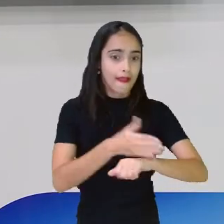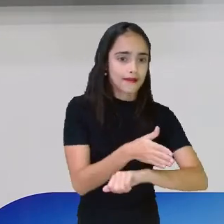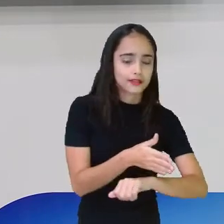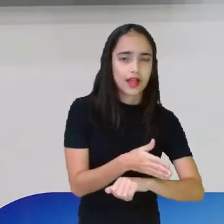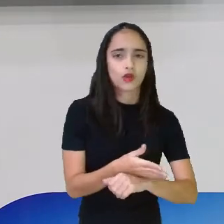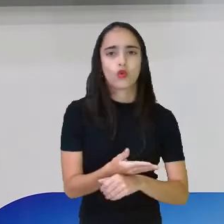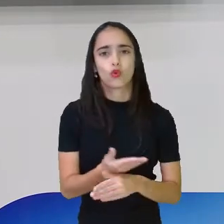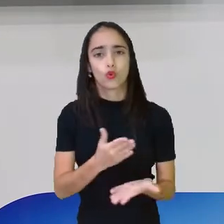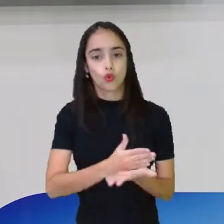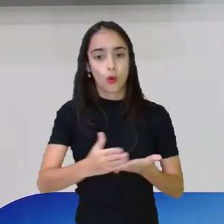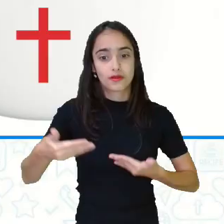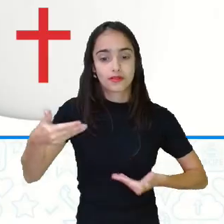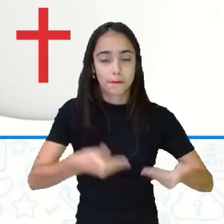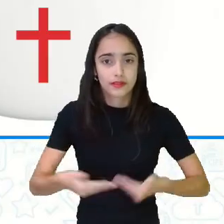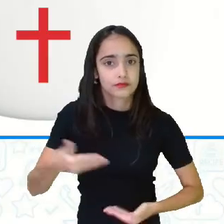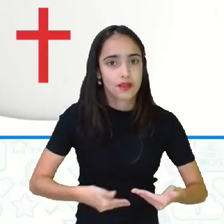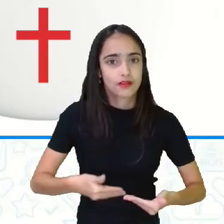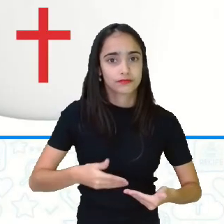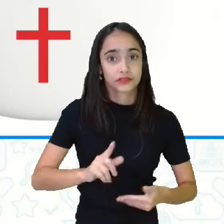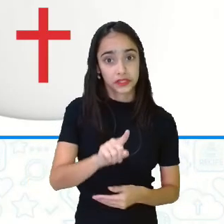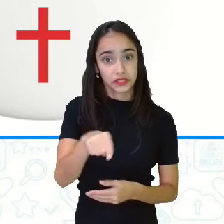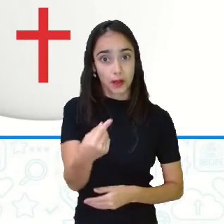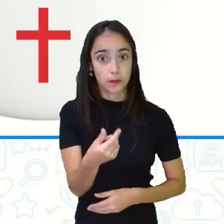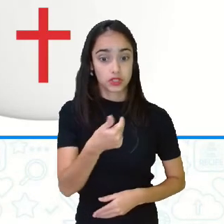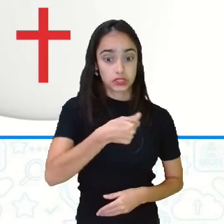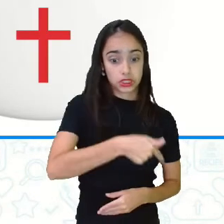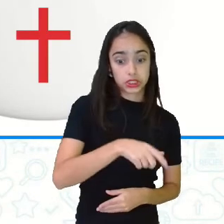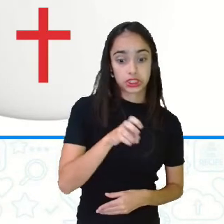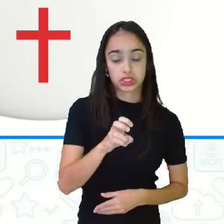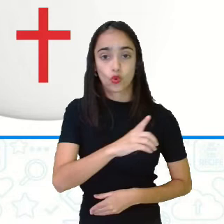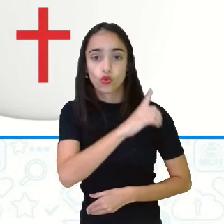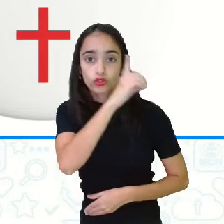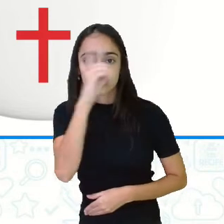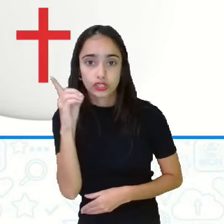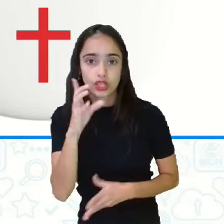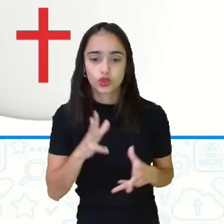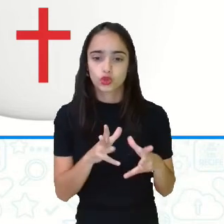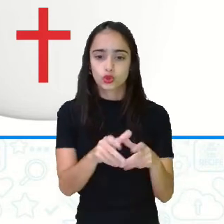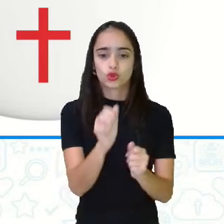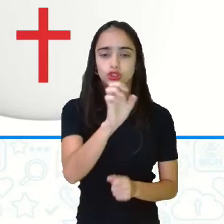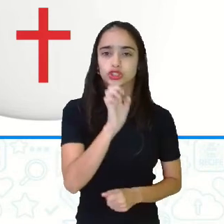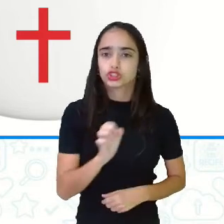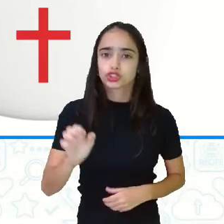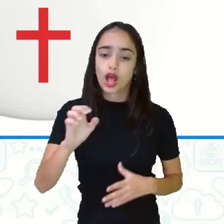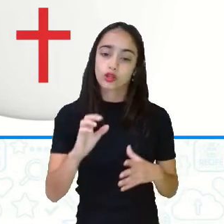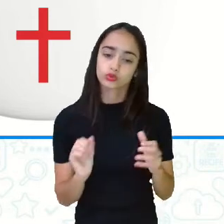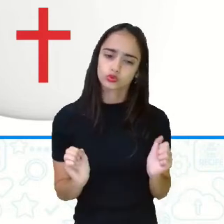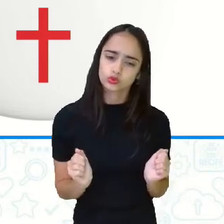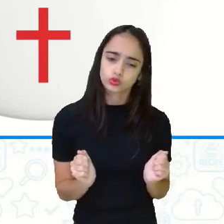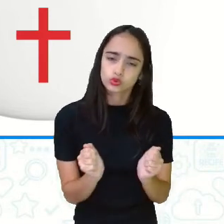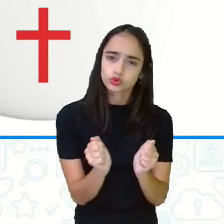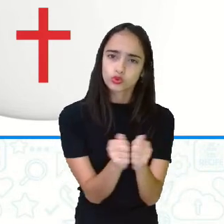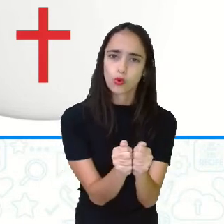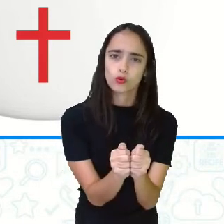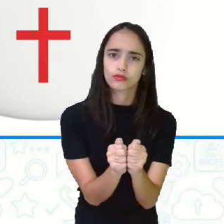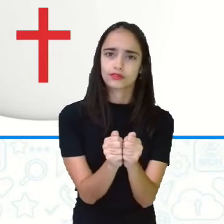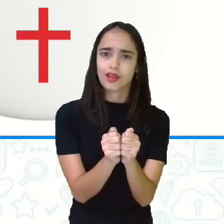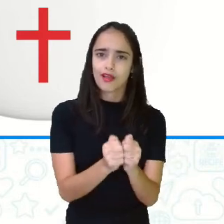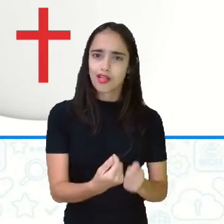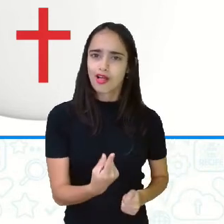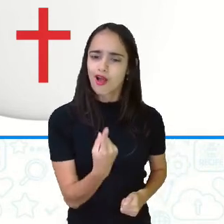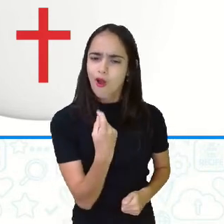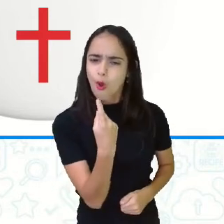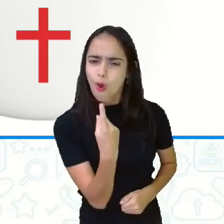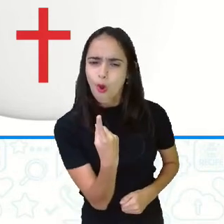75 dias em que os estados se juntaram, esses estados nordestinos se juntaram em uma única nação chamada